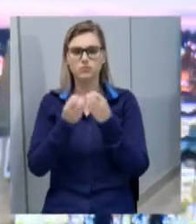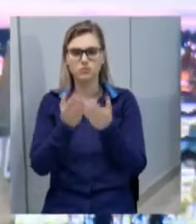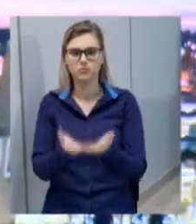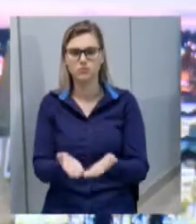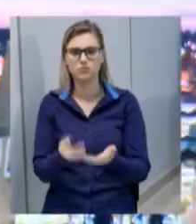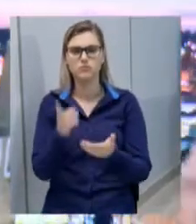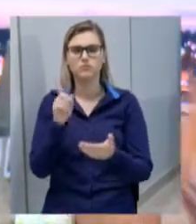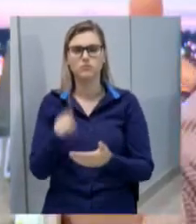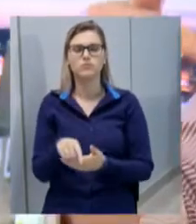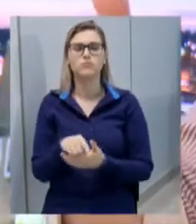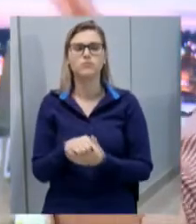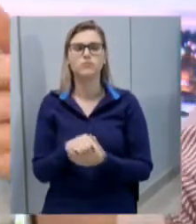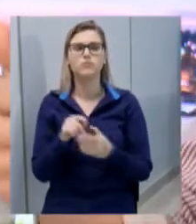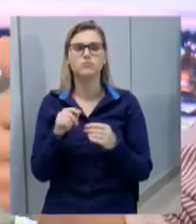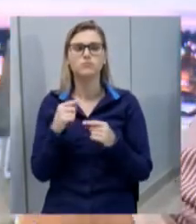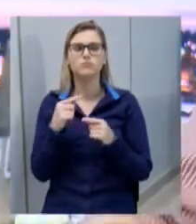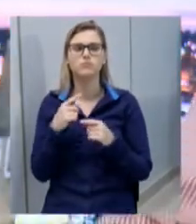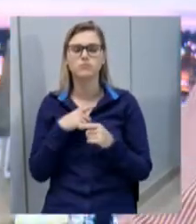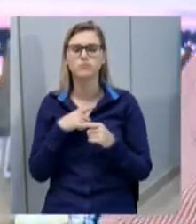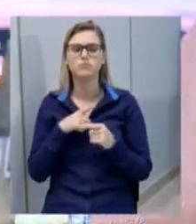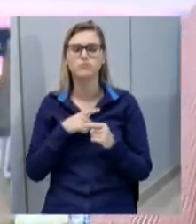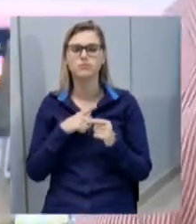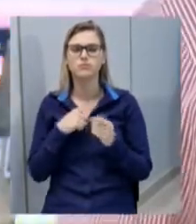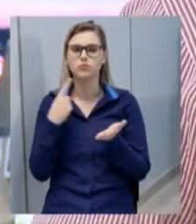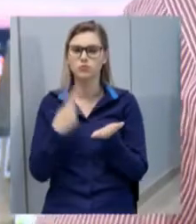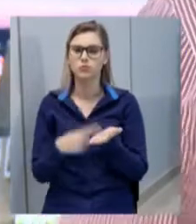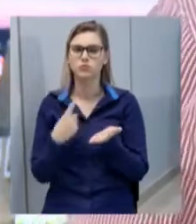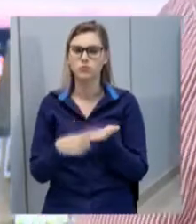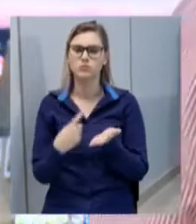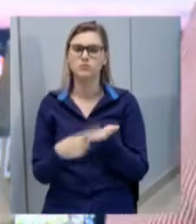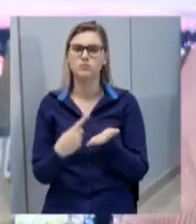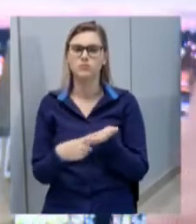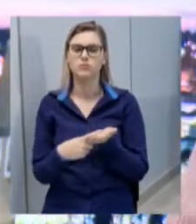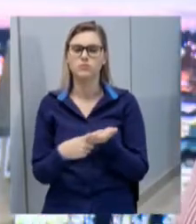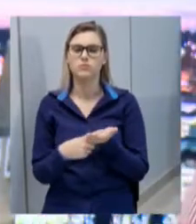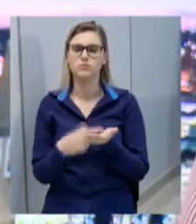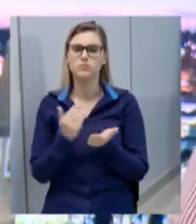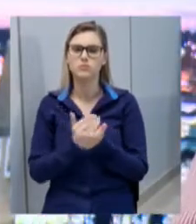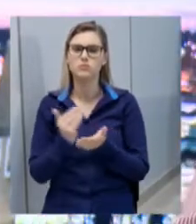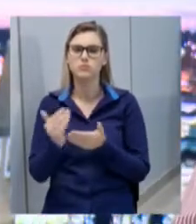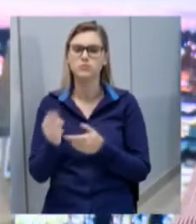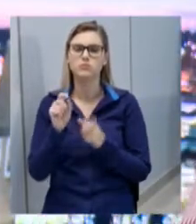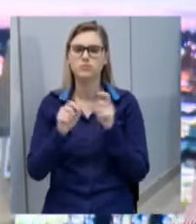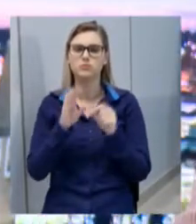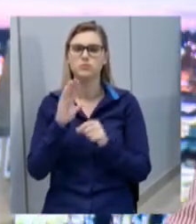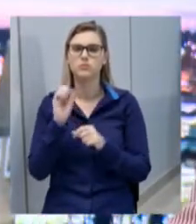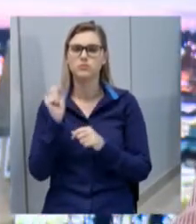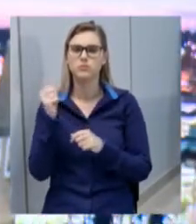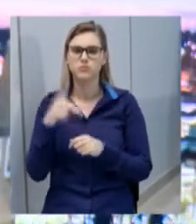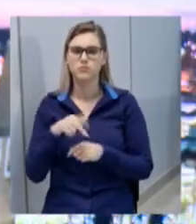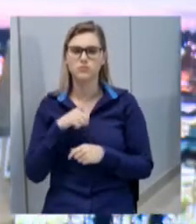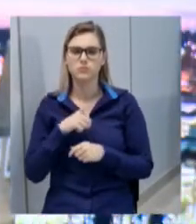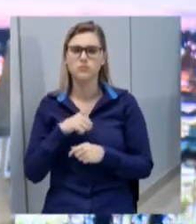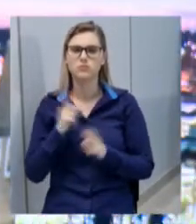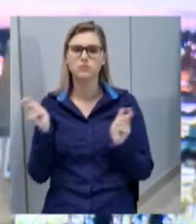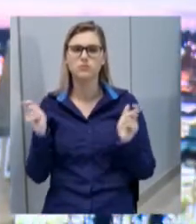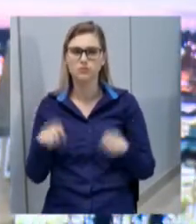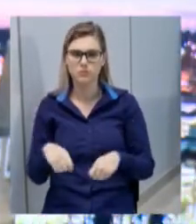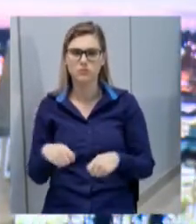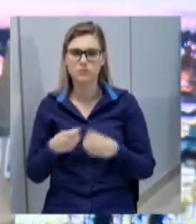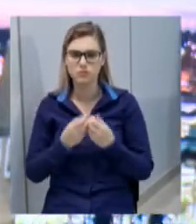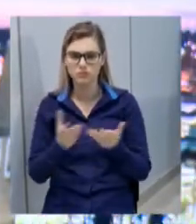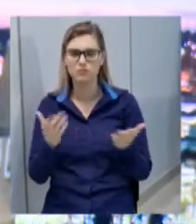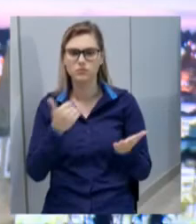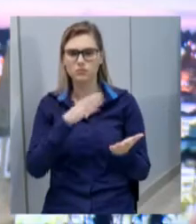concedidas sob uma condição a partir do momento que a Casam tiver a capacidade de abastecer 100% elas cessarão.